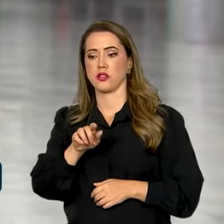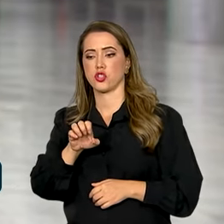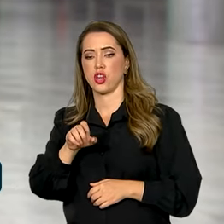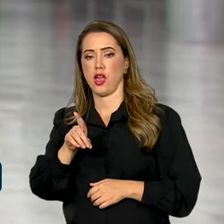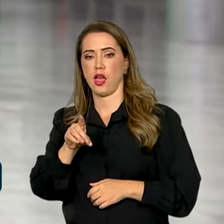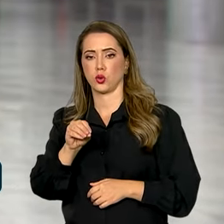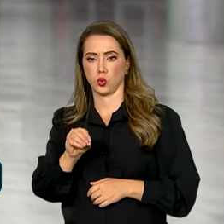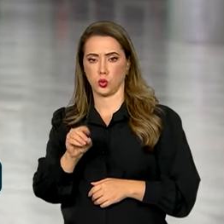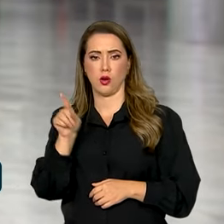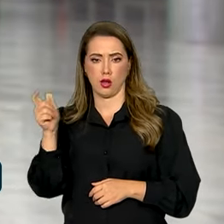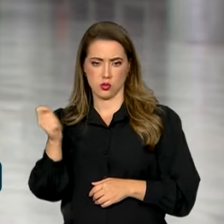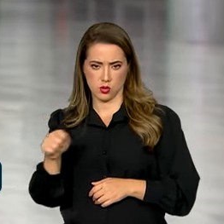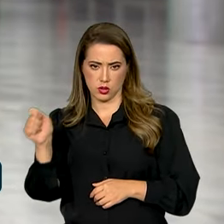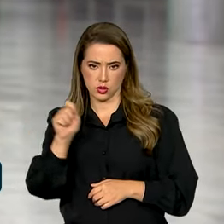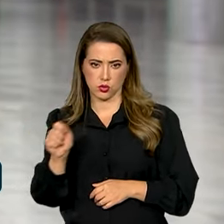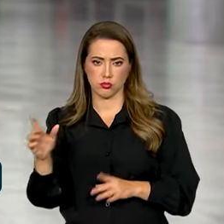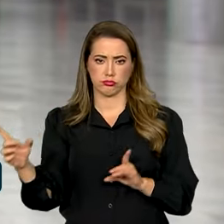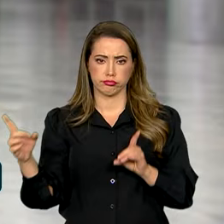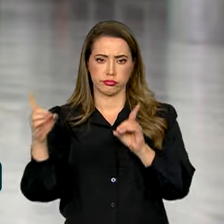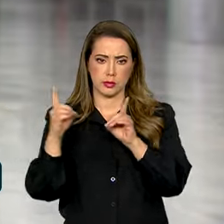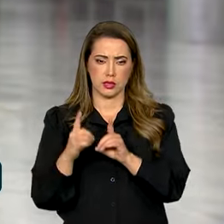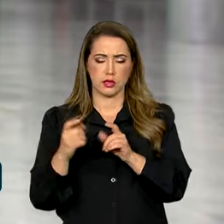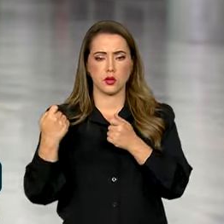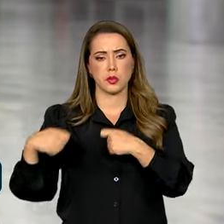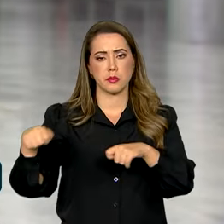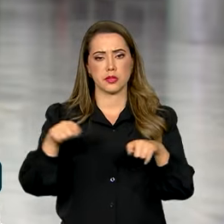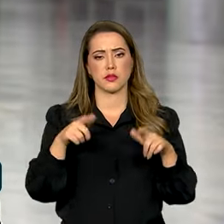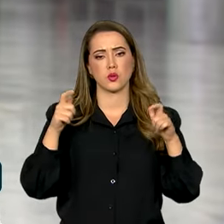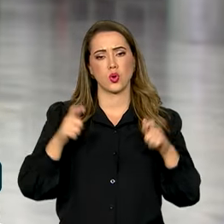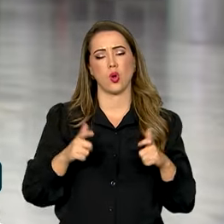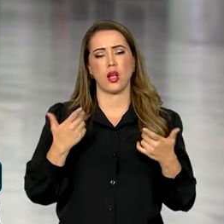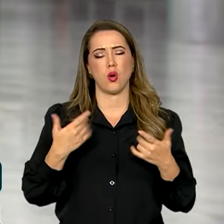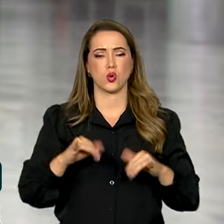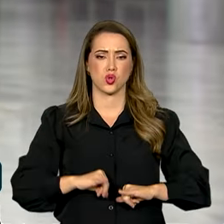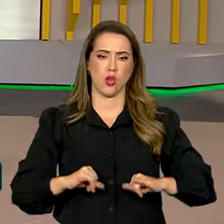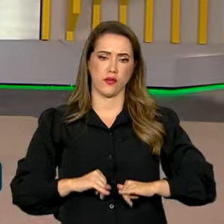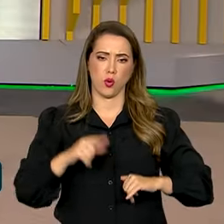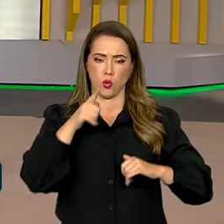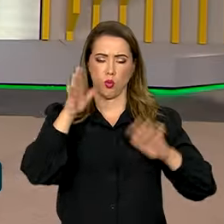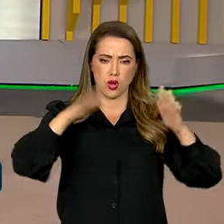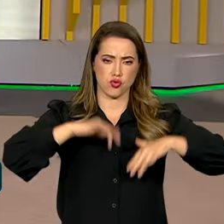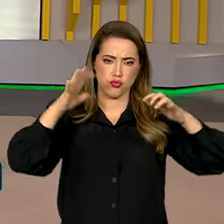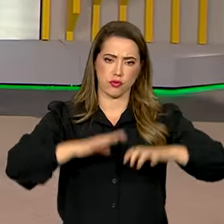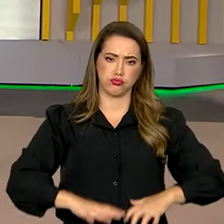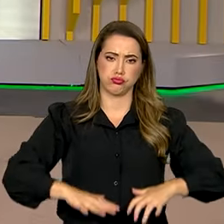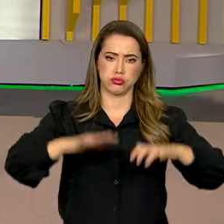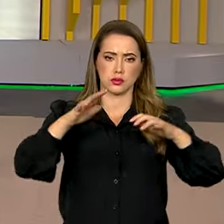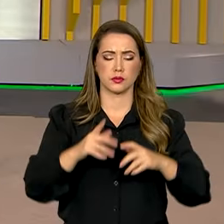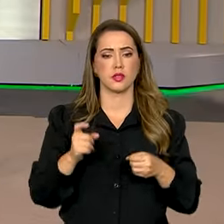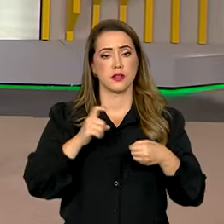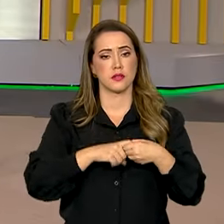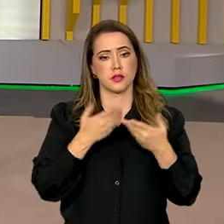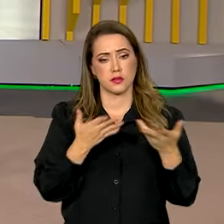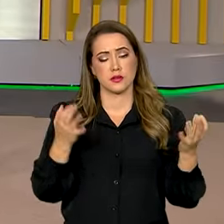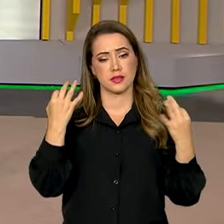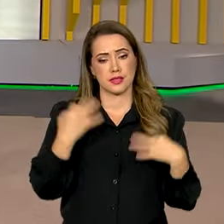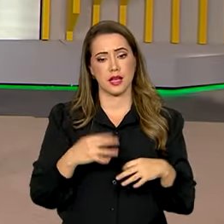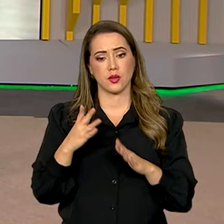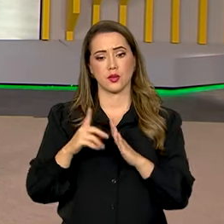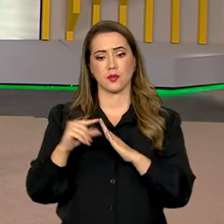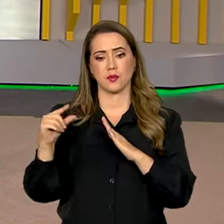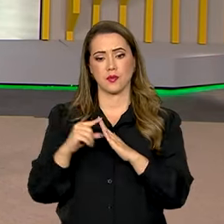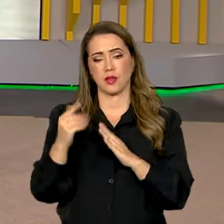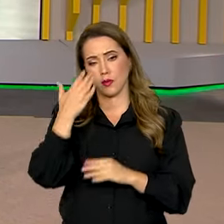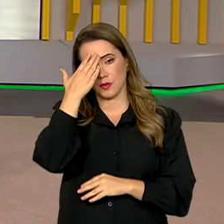Sul, para atender as demandas da região afetadas pelos alagamentos. Eu volto com vocês. Pablo Mundin, direto do Palácio do